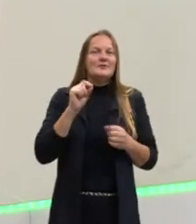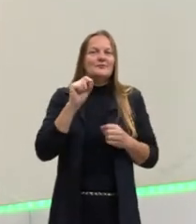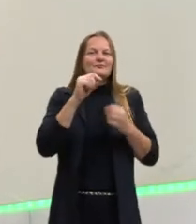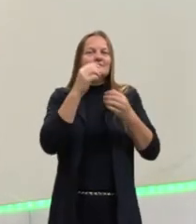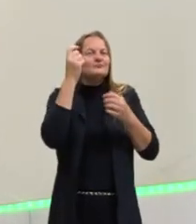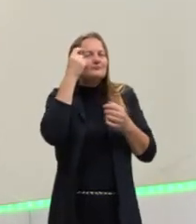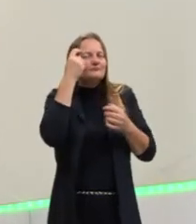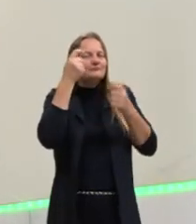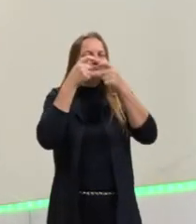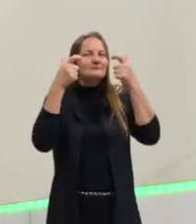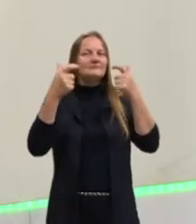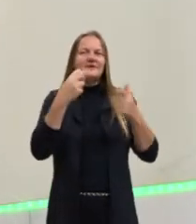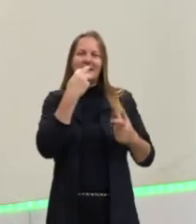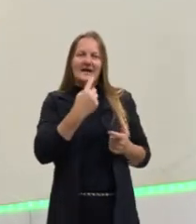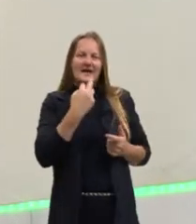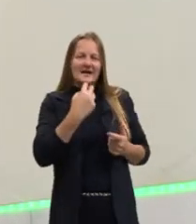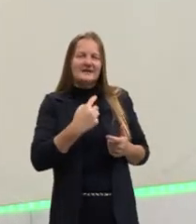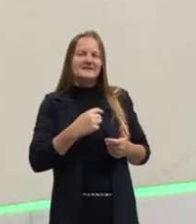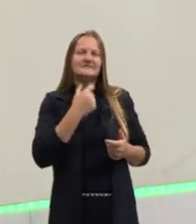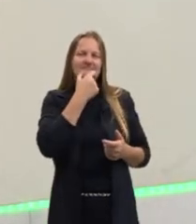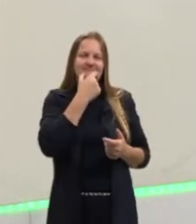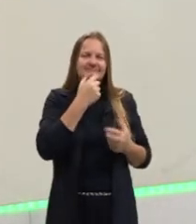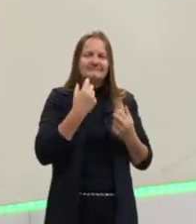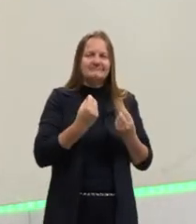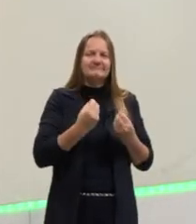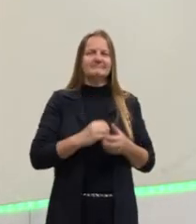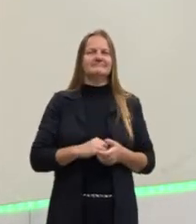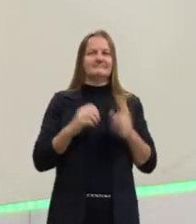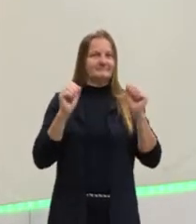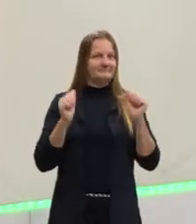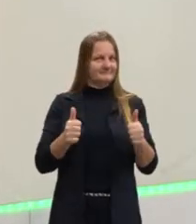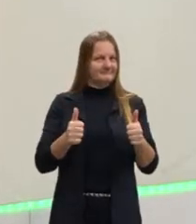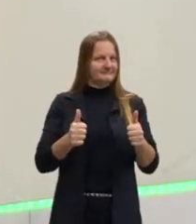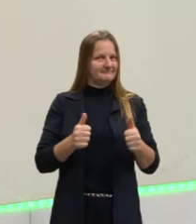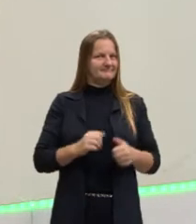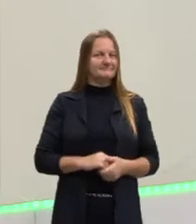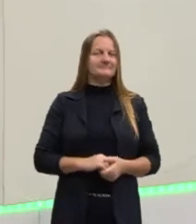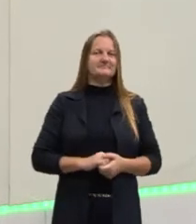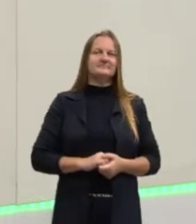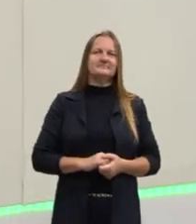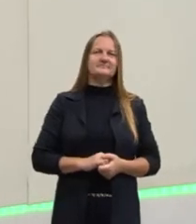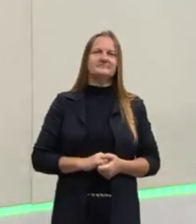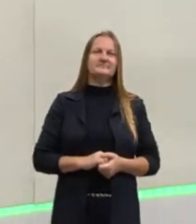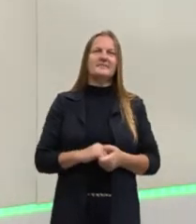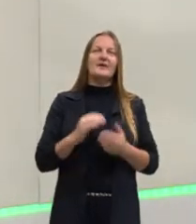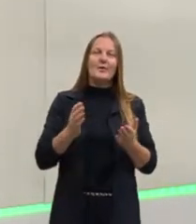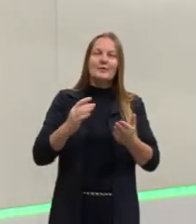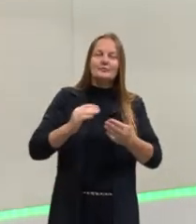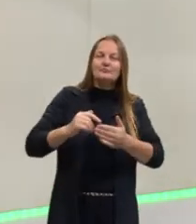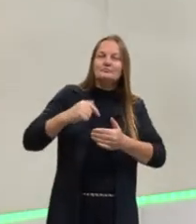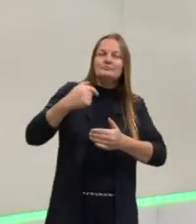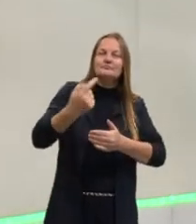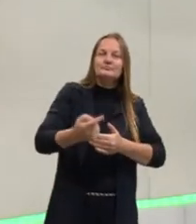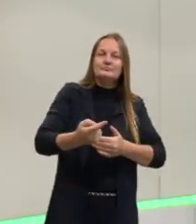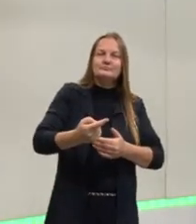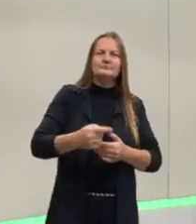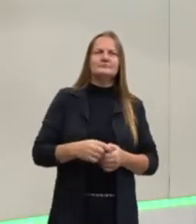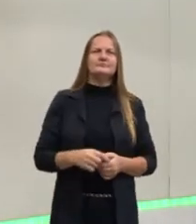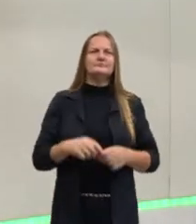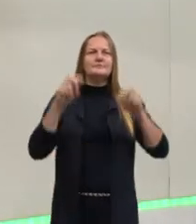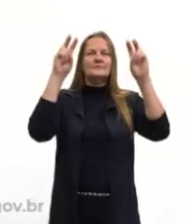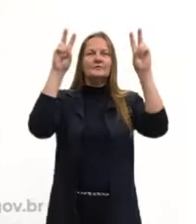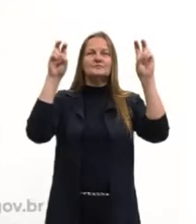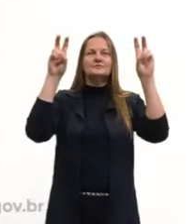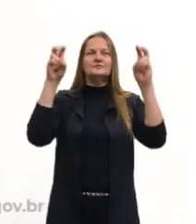conhecimento, sobre conteúdo, sobre a matéria de inglês. Vamos então verificar que o título